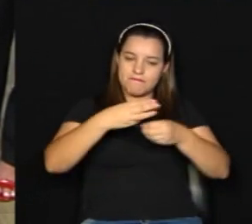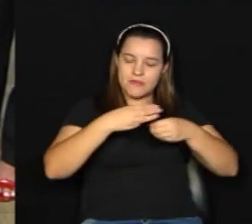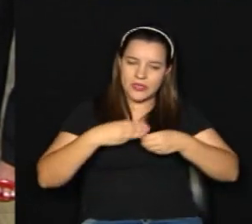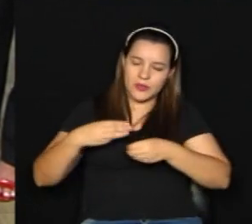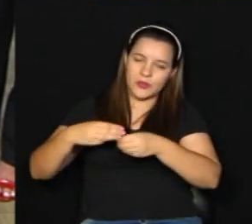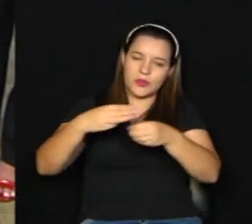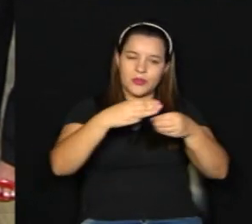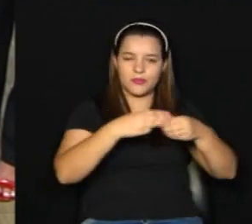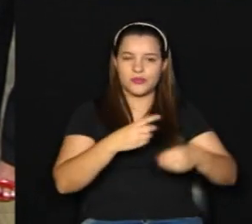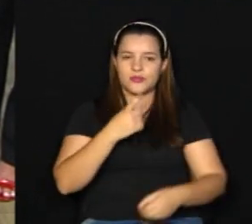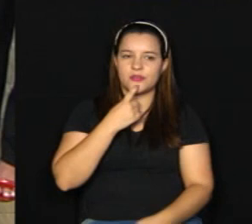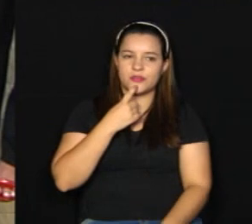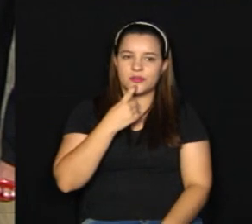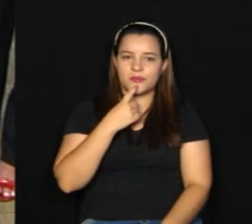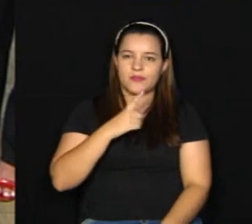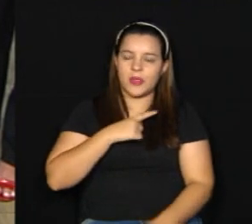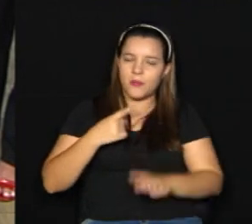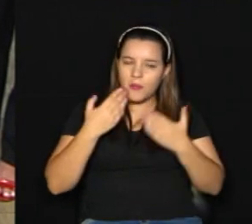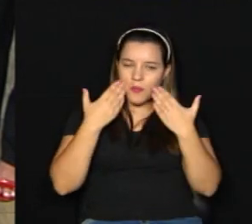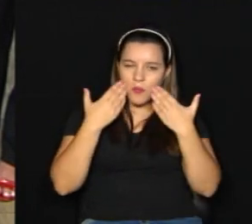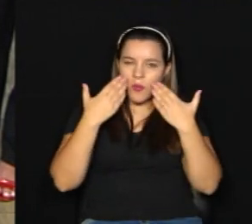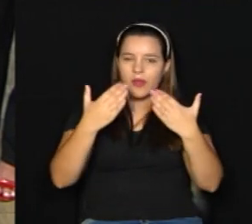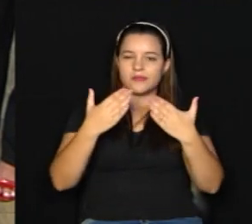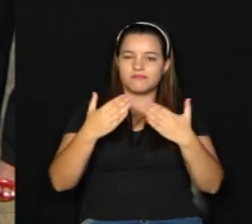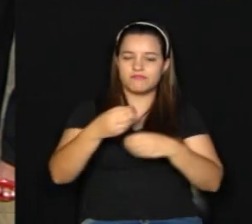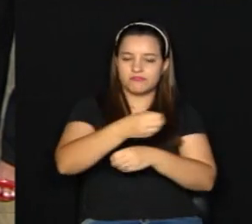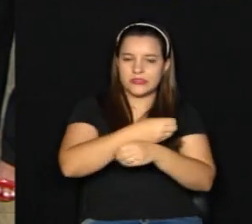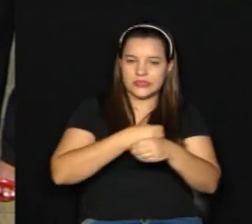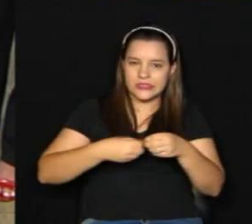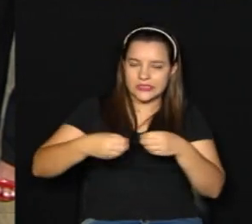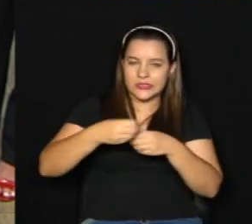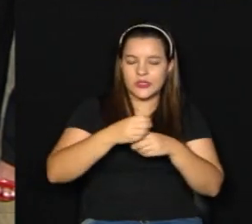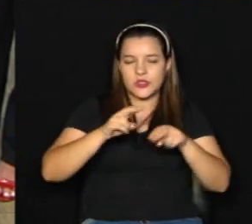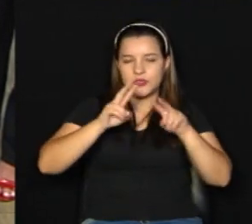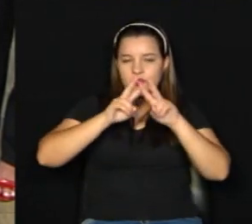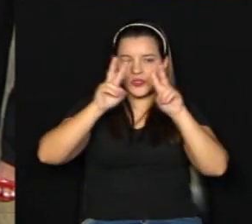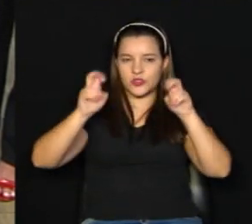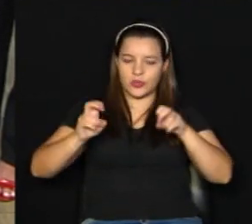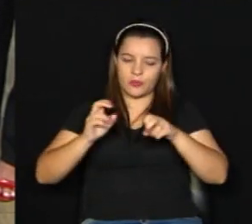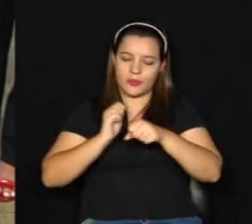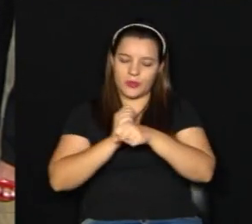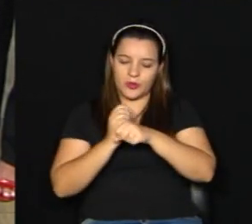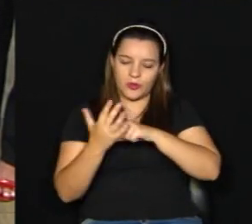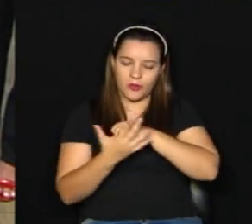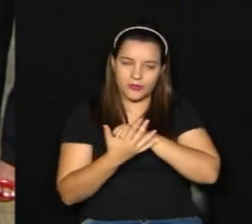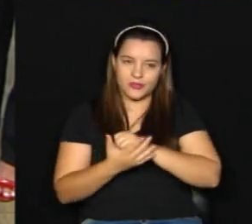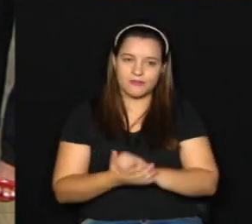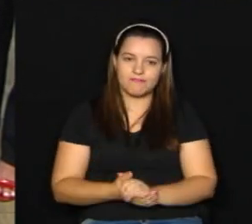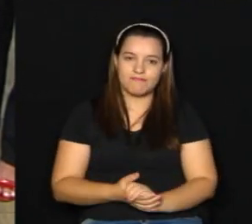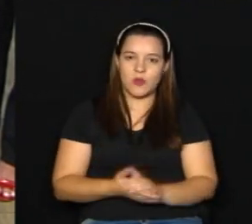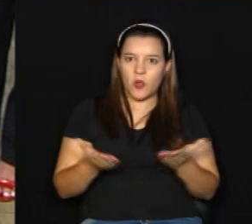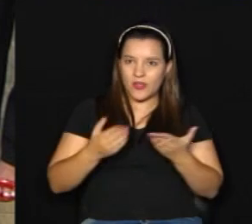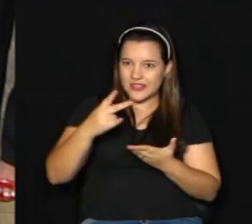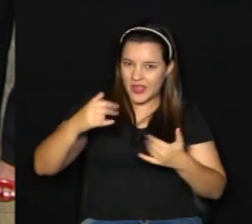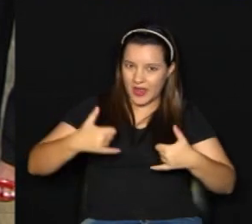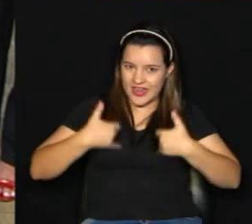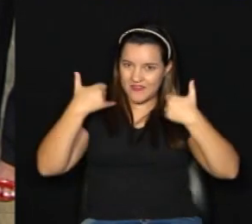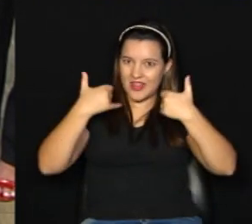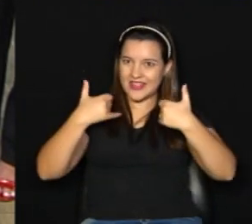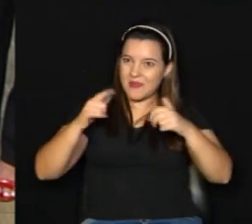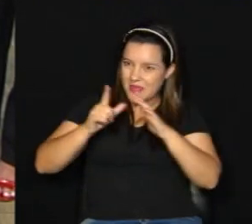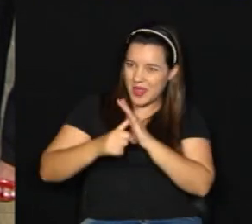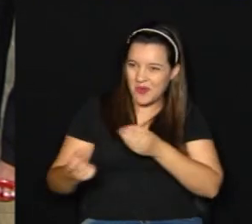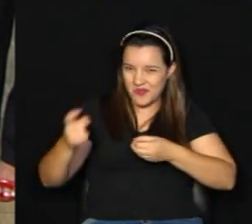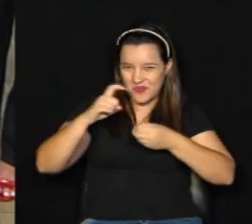Campinas, abordando toda a região, atualizando os casos da Covid-19. É seu aniversário, mas você volta daqui a